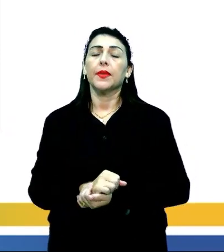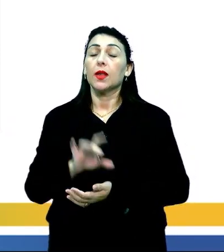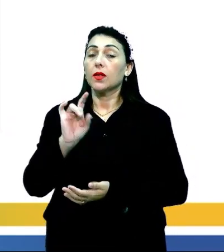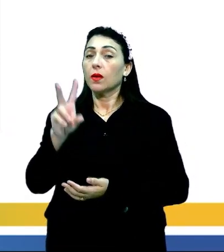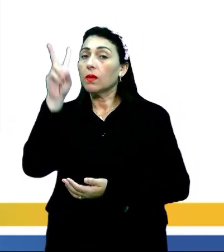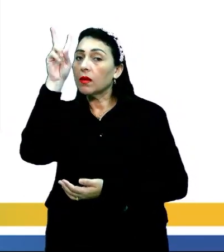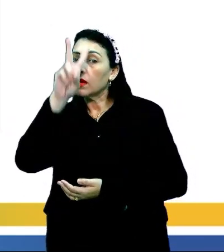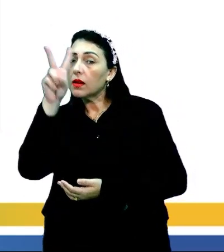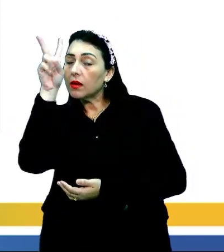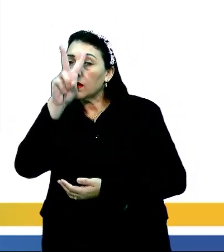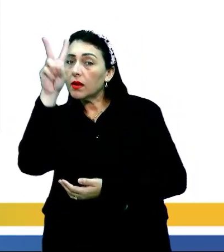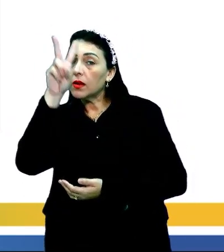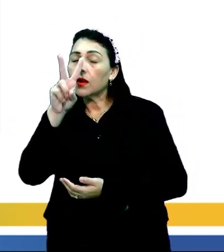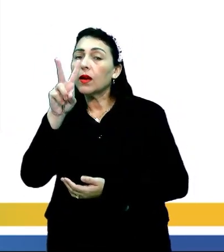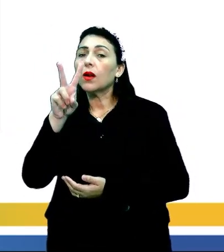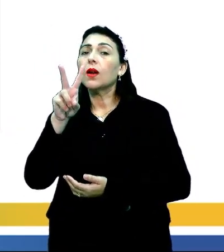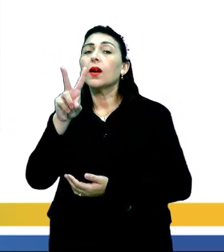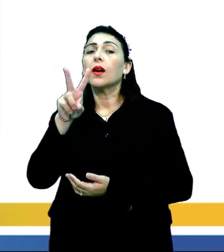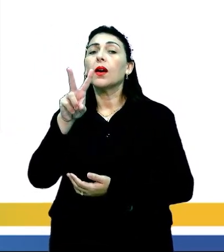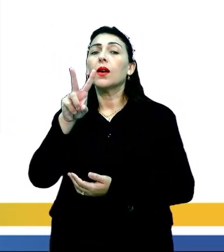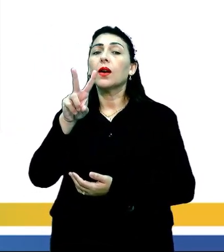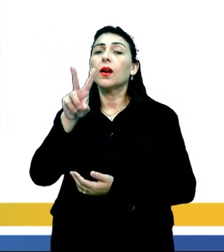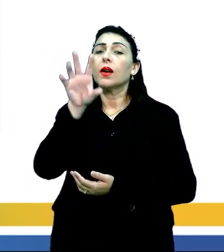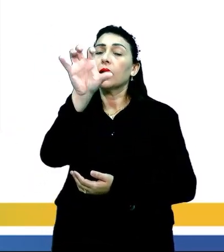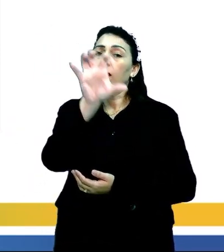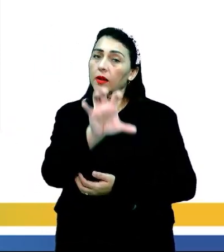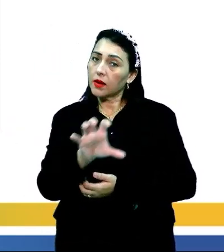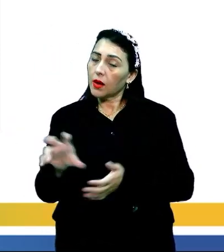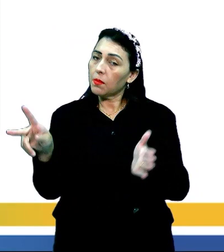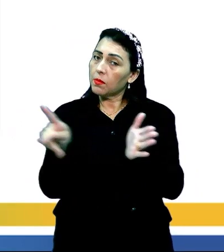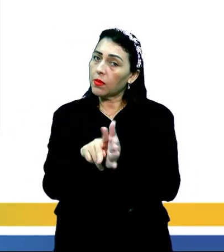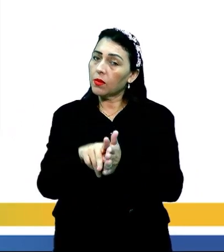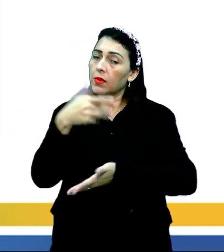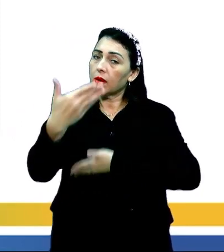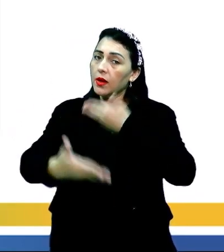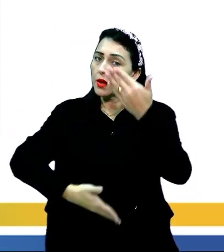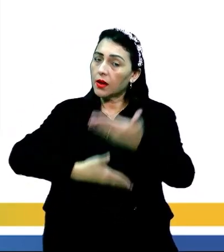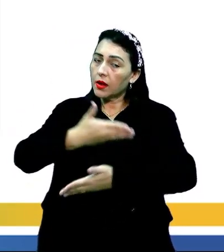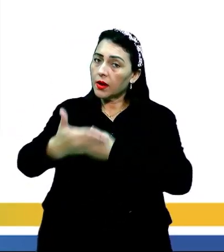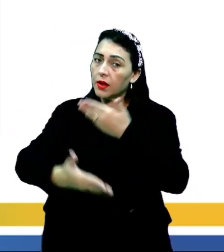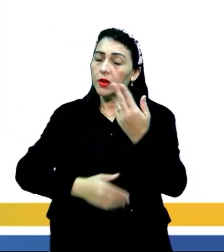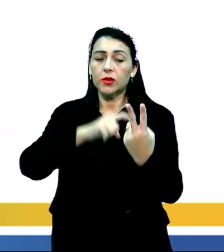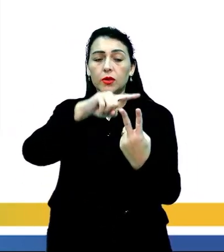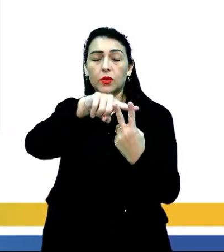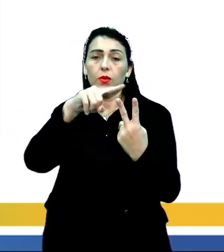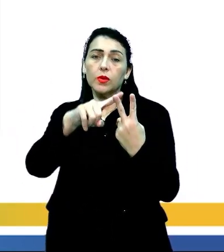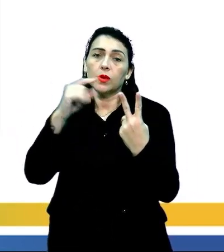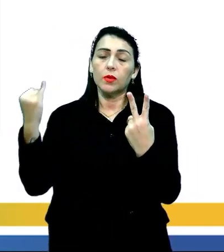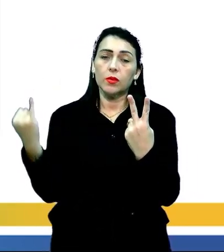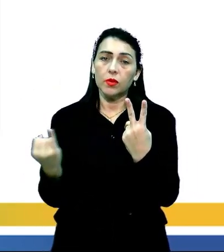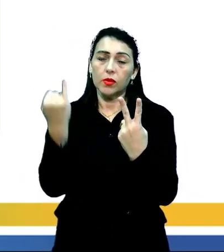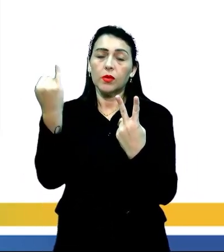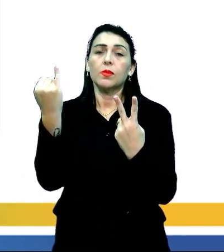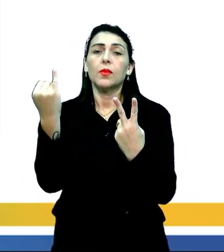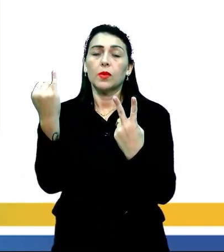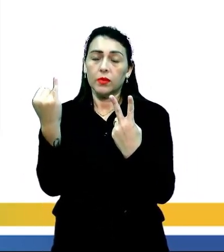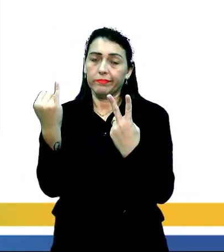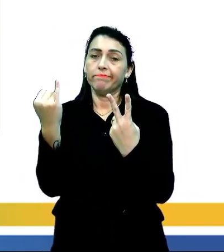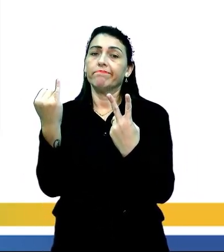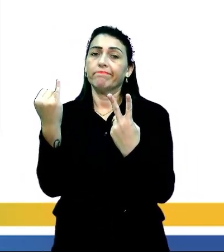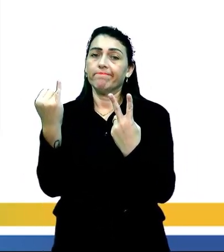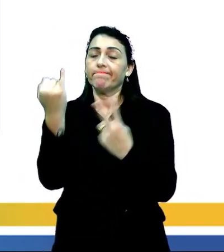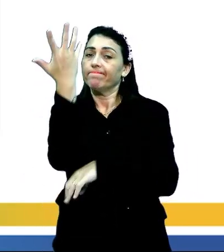Só lembrando que os domínios morfoclimáticos diz respeito à relação de dois importantes pontos aí